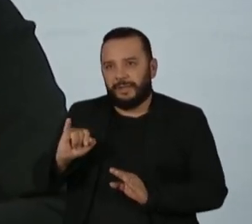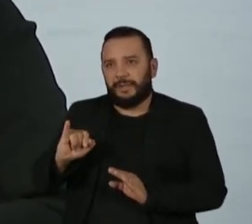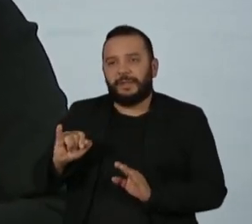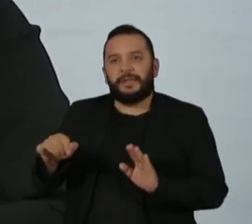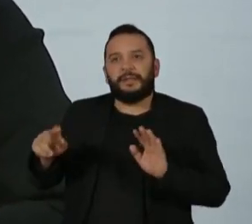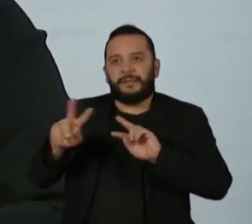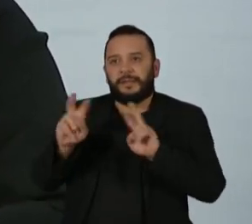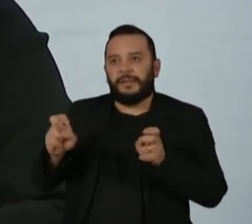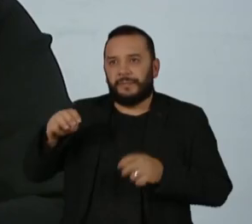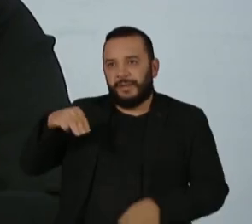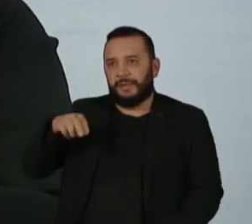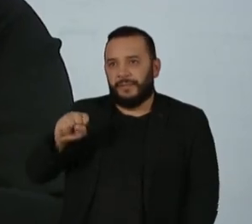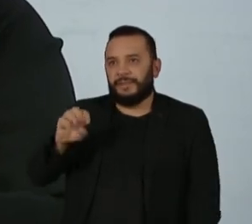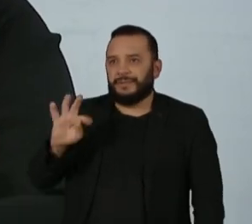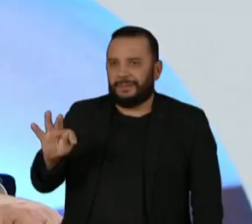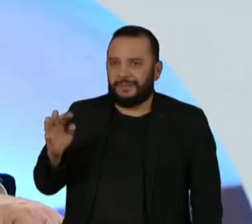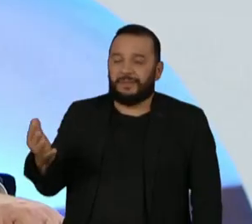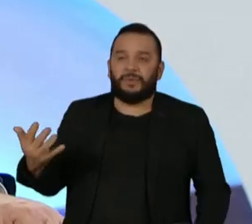bloco passado,